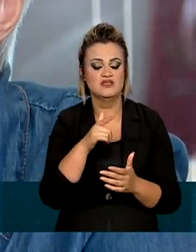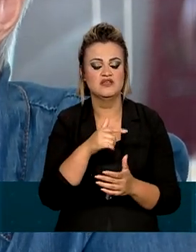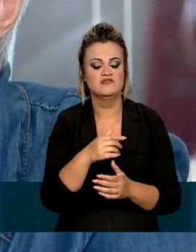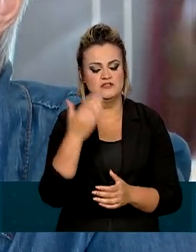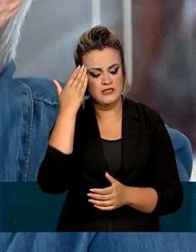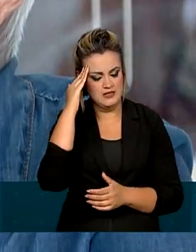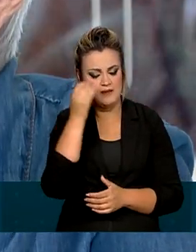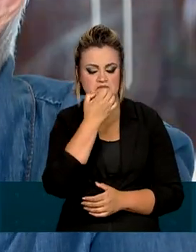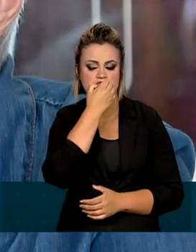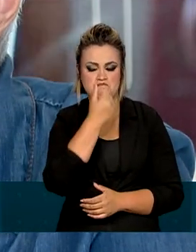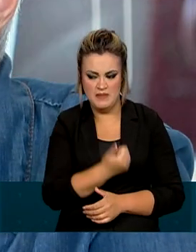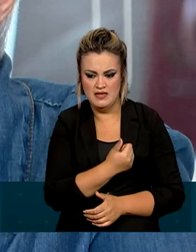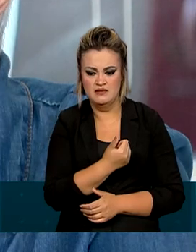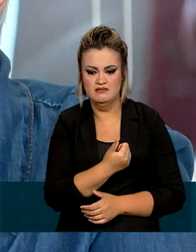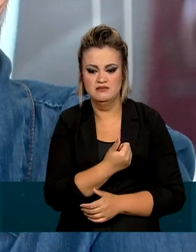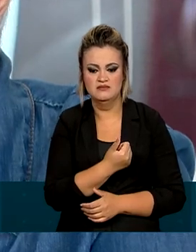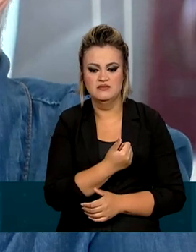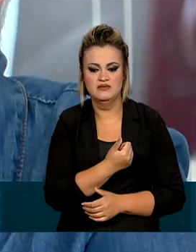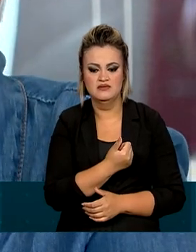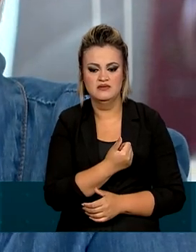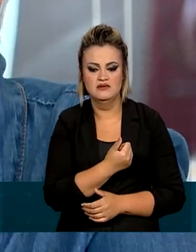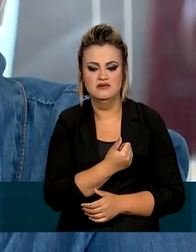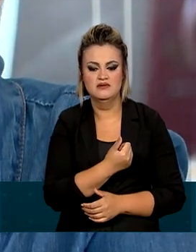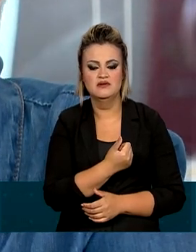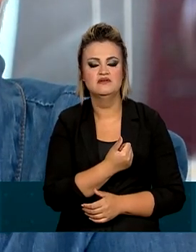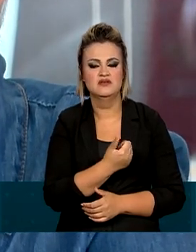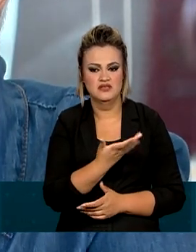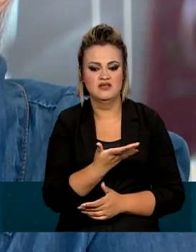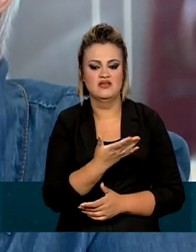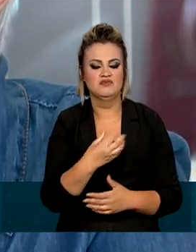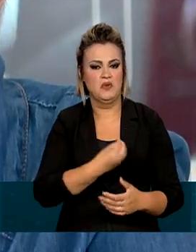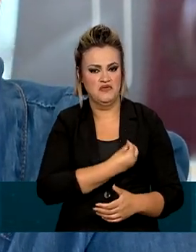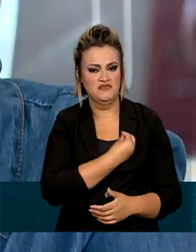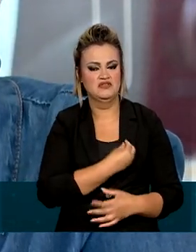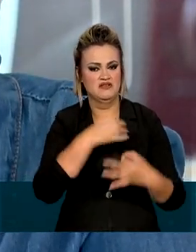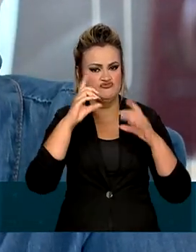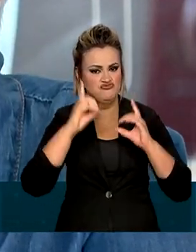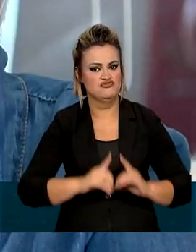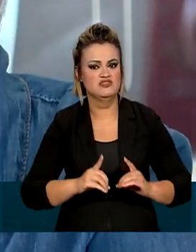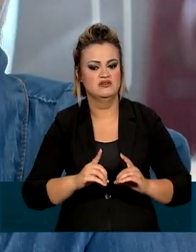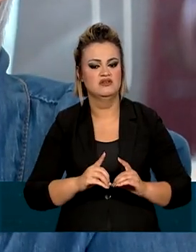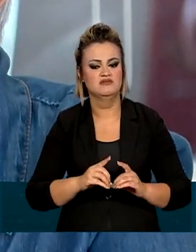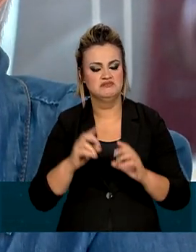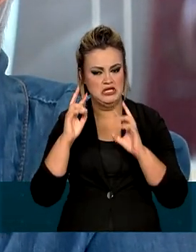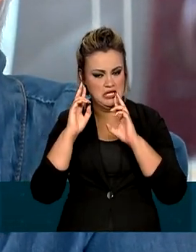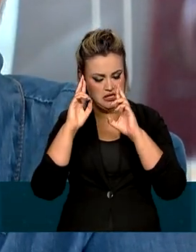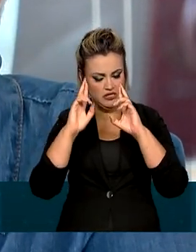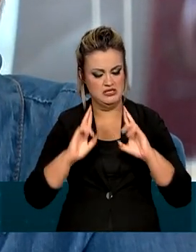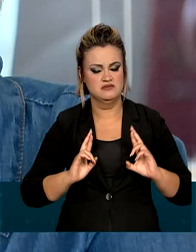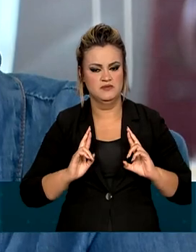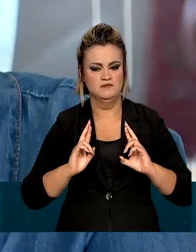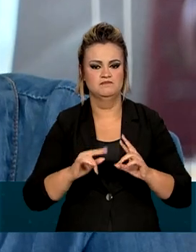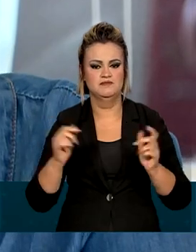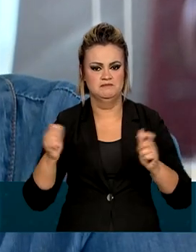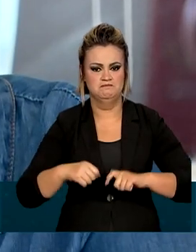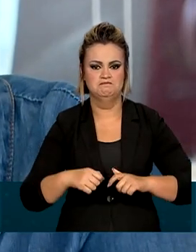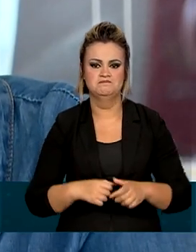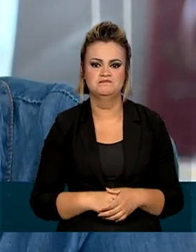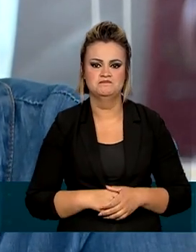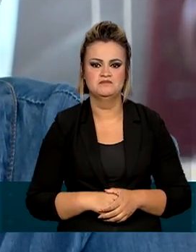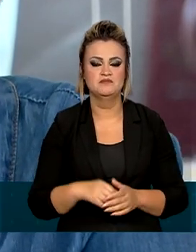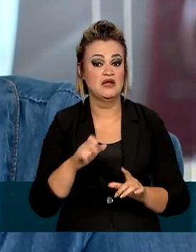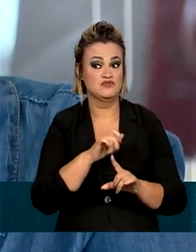formados com aquilo que eu disse inicialmente, com uma vida digna e serem respeitados pelas